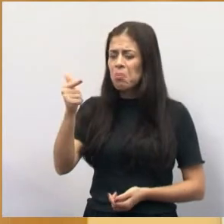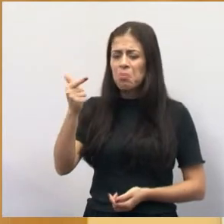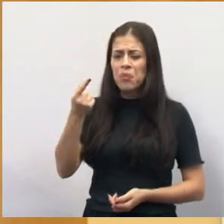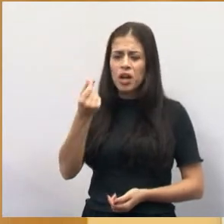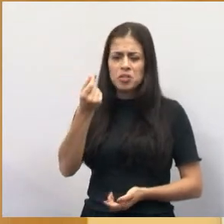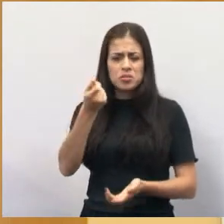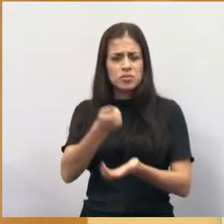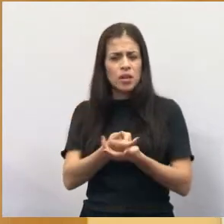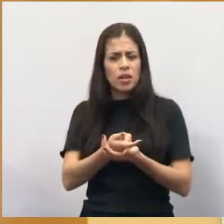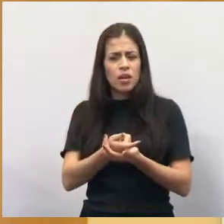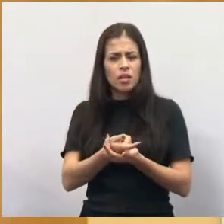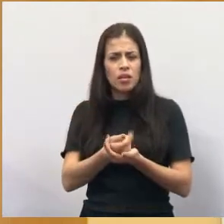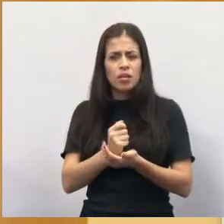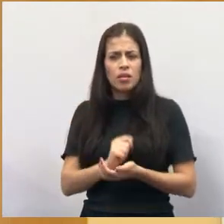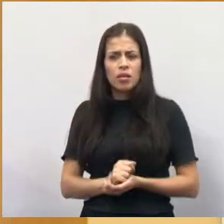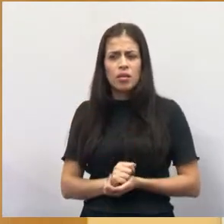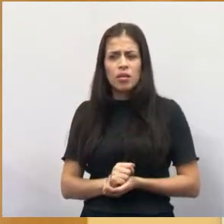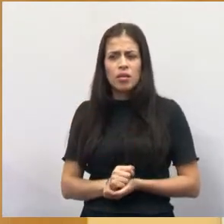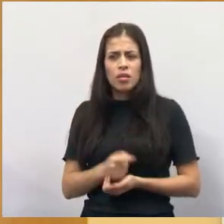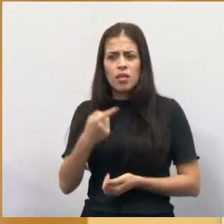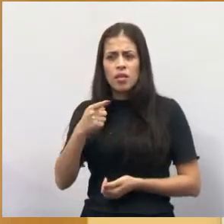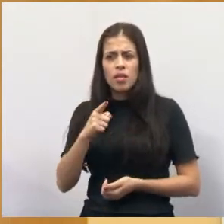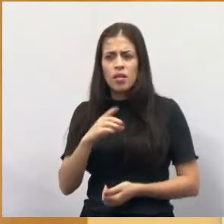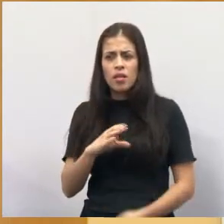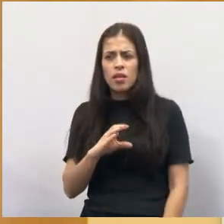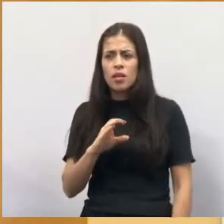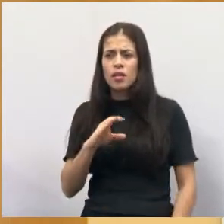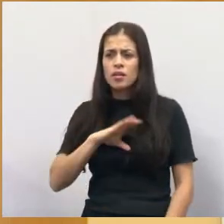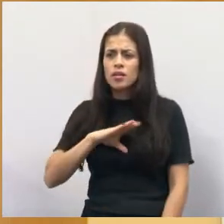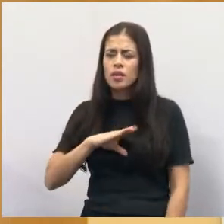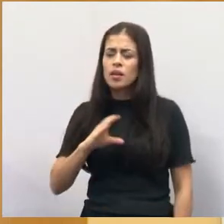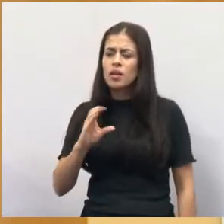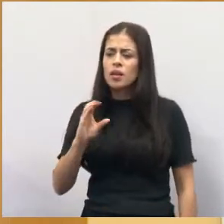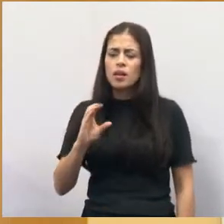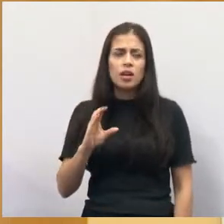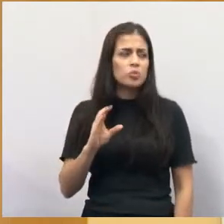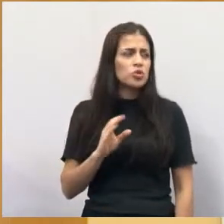um terreno em Campos de Jordão? Está aqui vereadores.